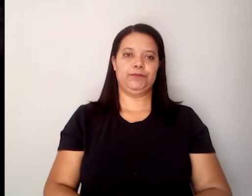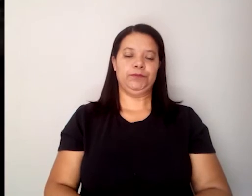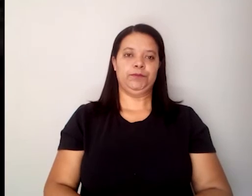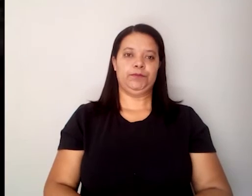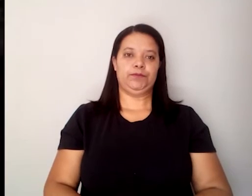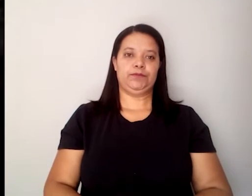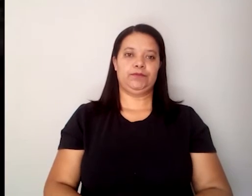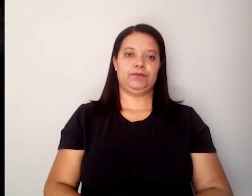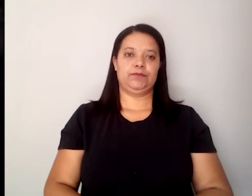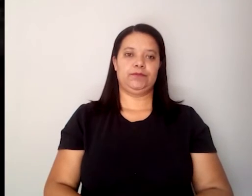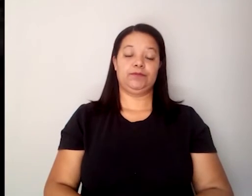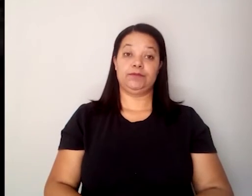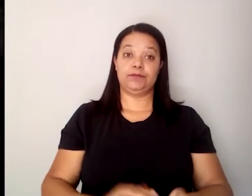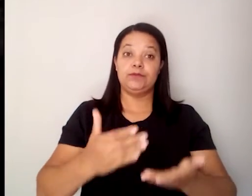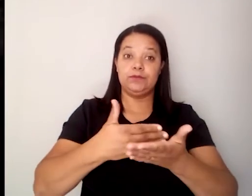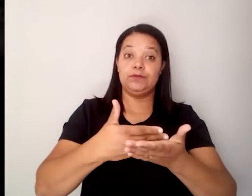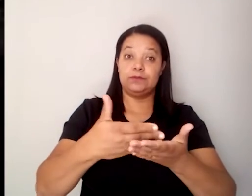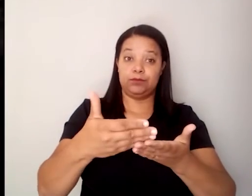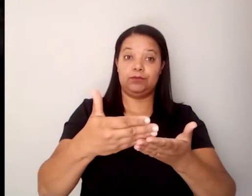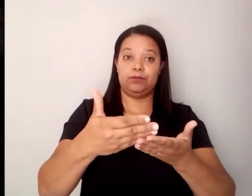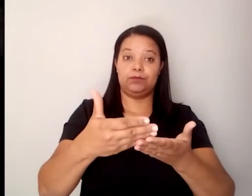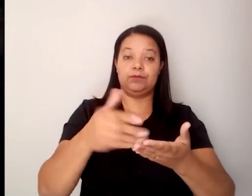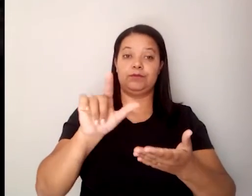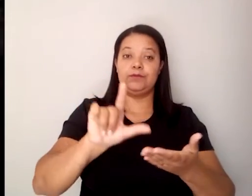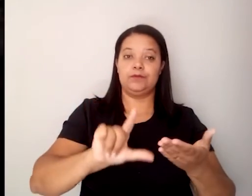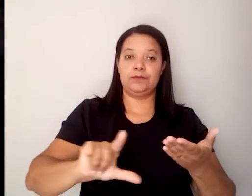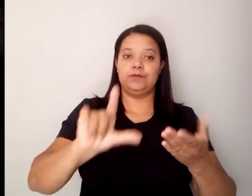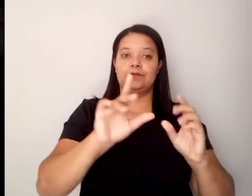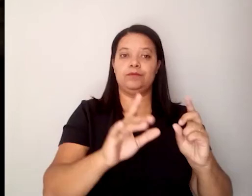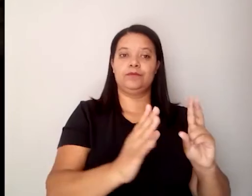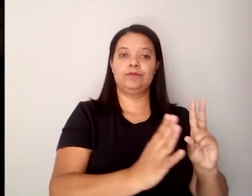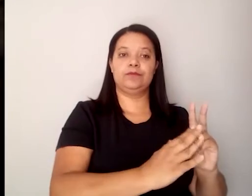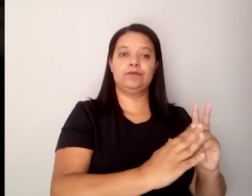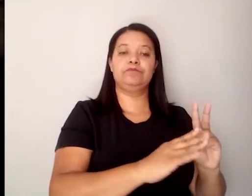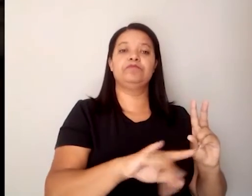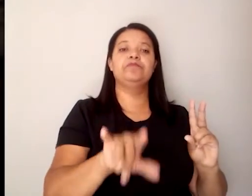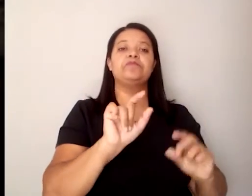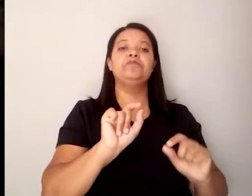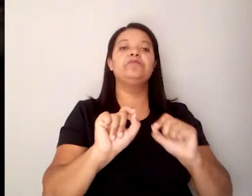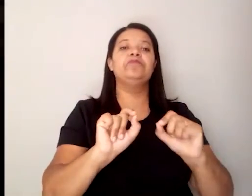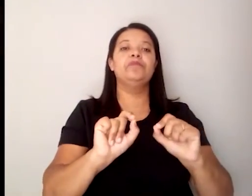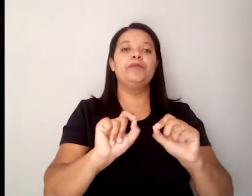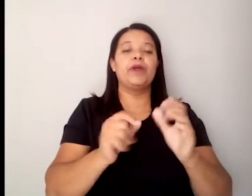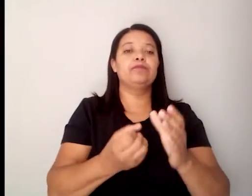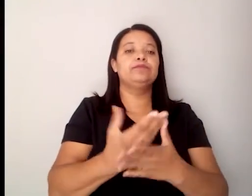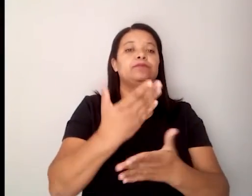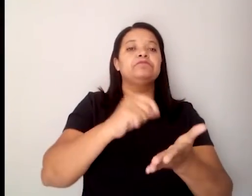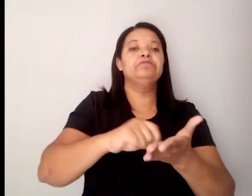é um movimento literário que abole a propriedade privada, porque quem é o autor de um livro desse?